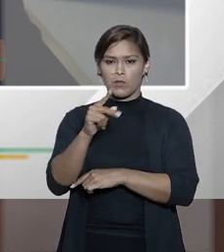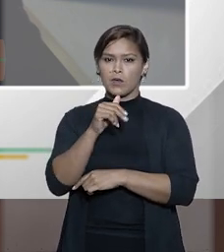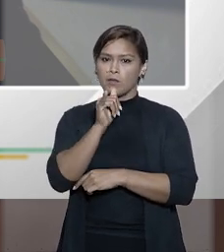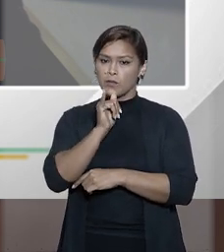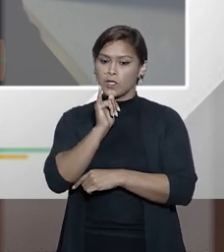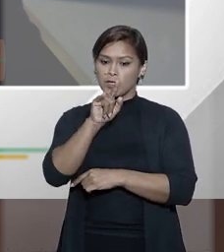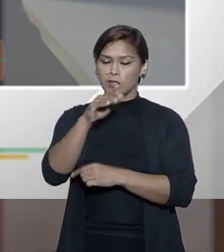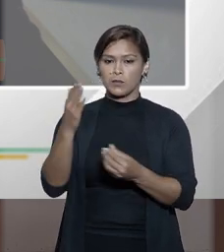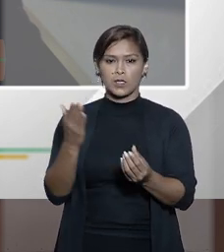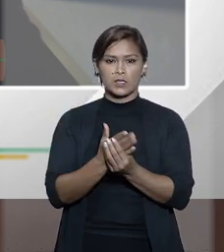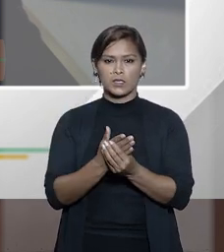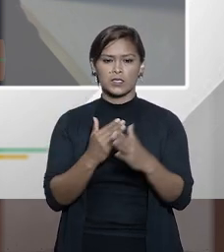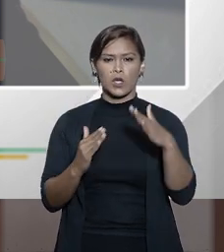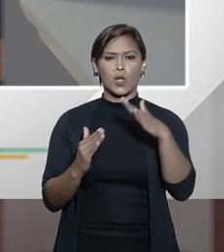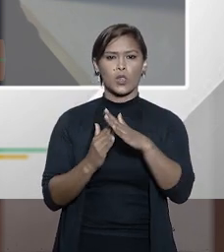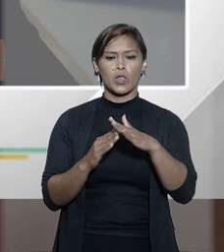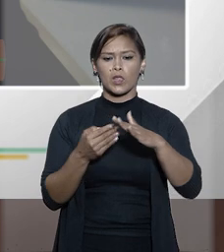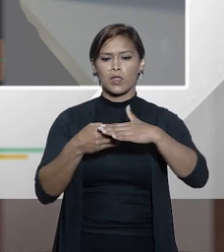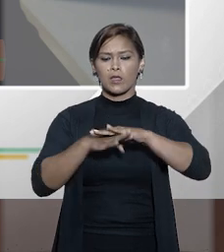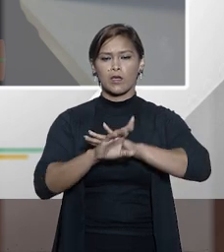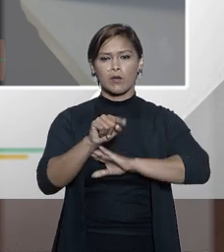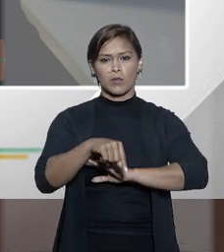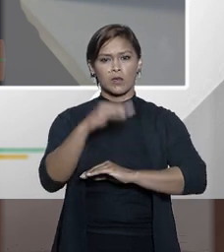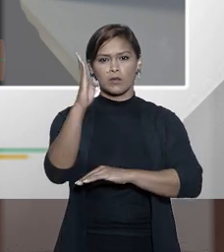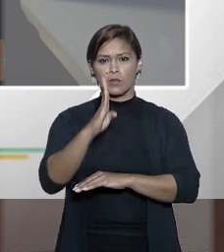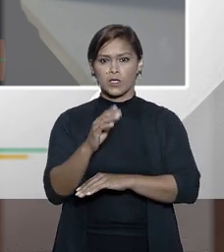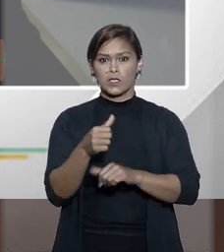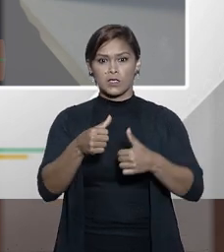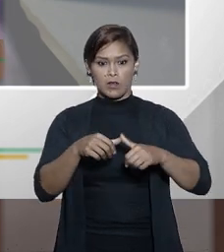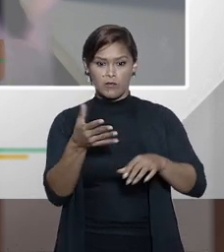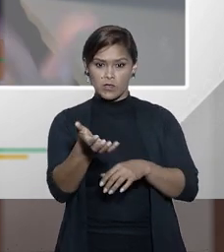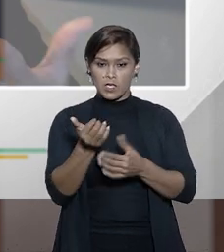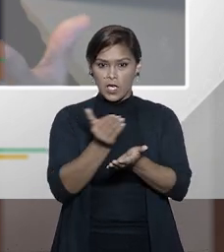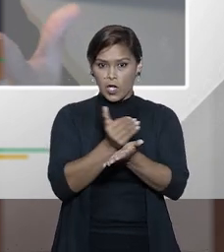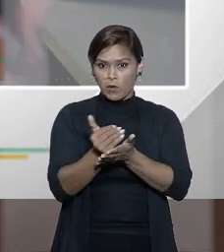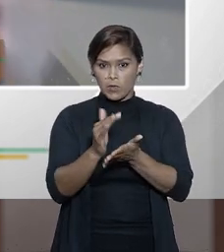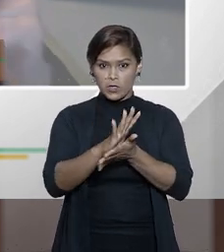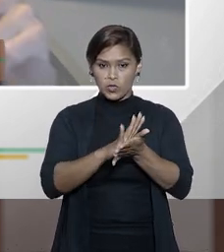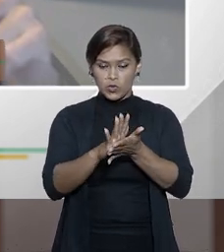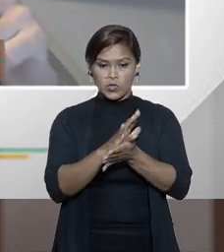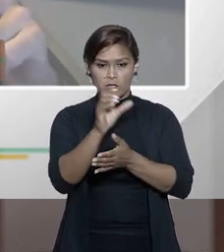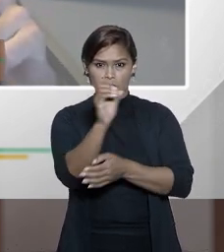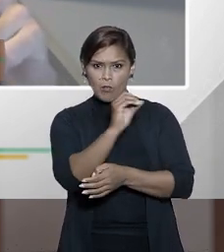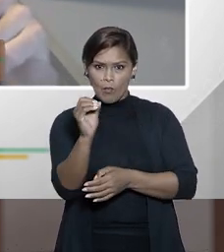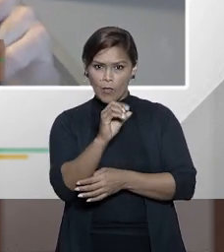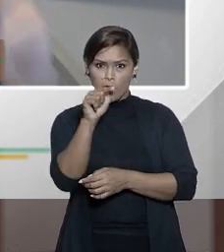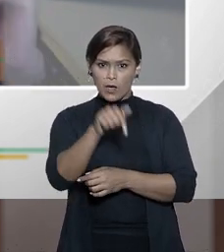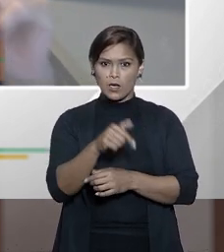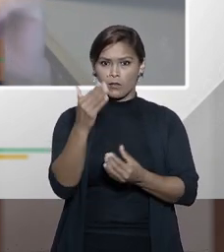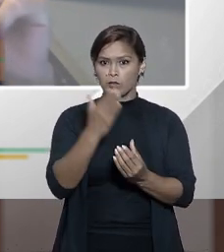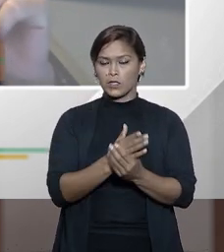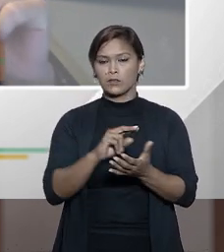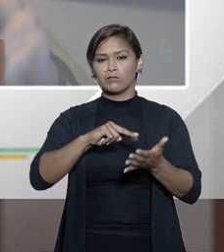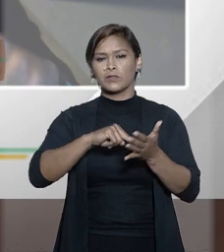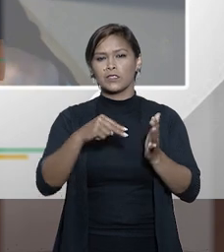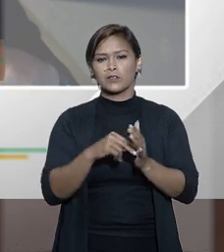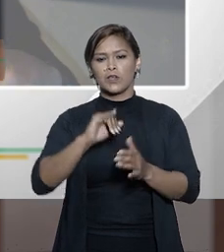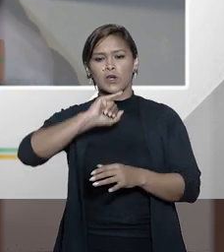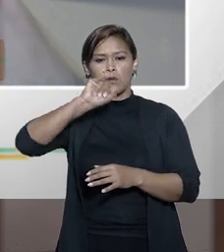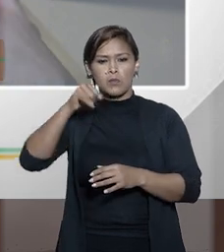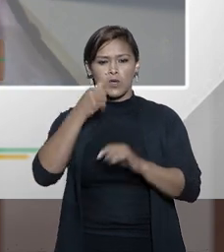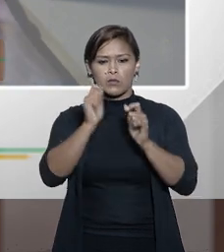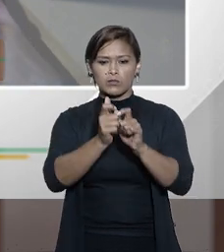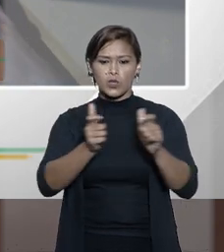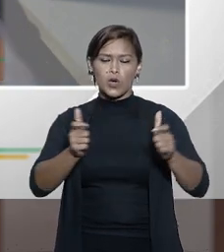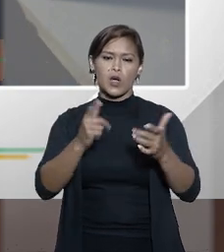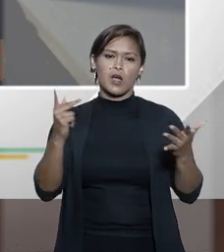essa ação penal não interrompeu a prescrição aqui então se você quer começar do zero aqui o processo isso significa dar uma chance